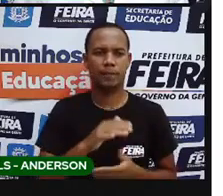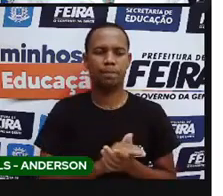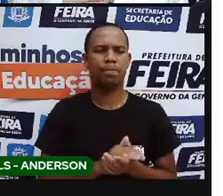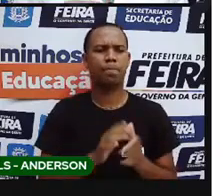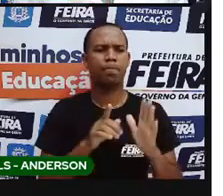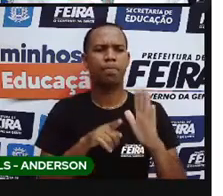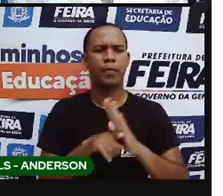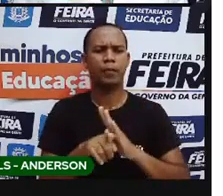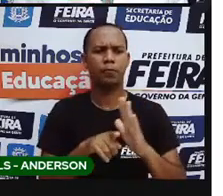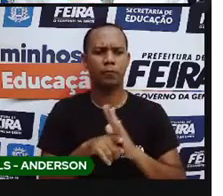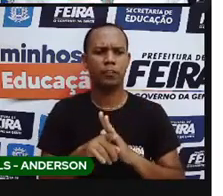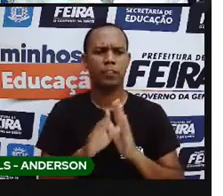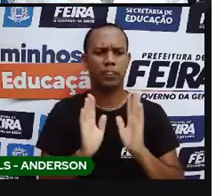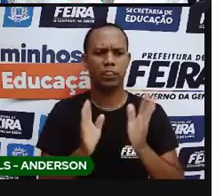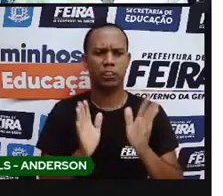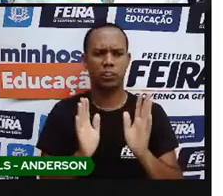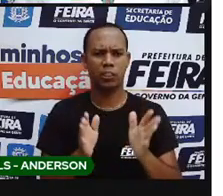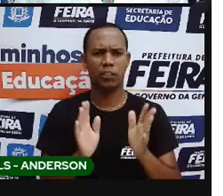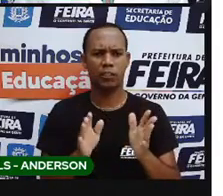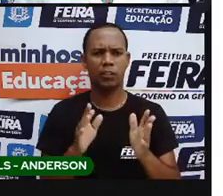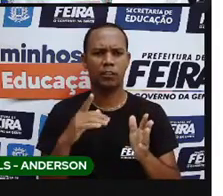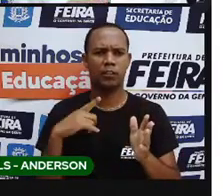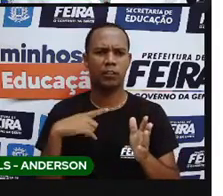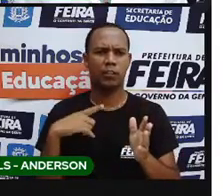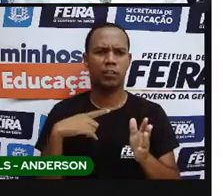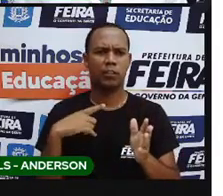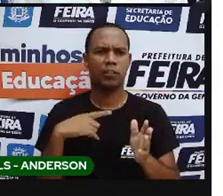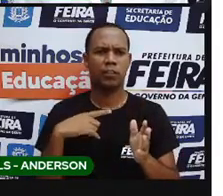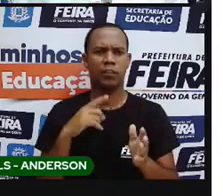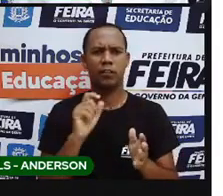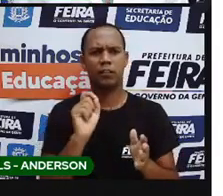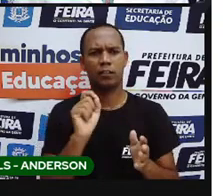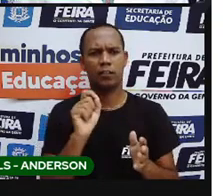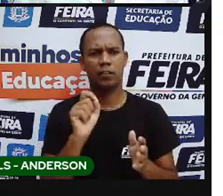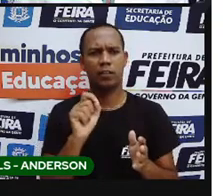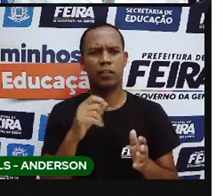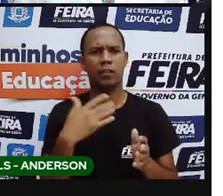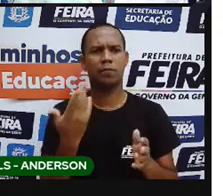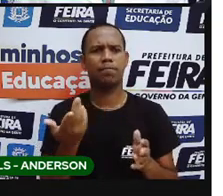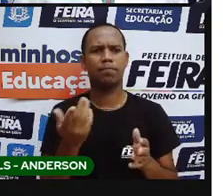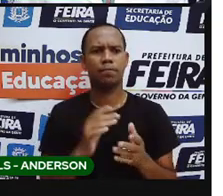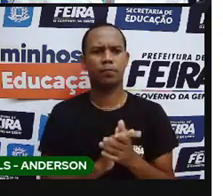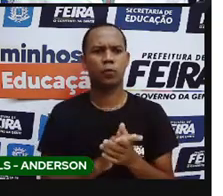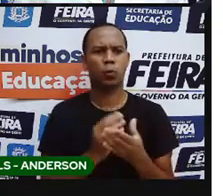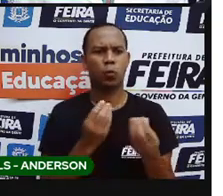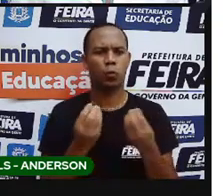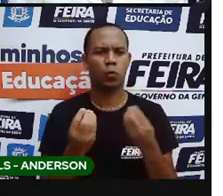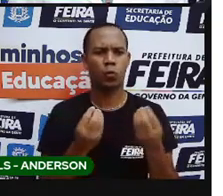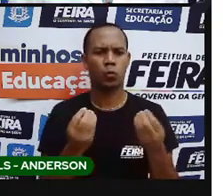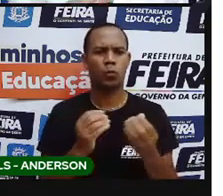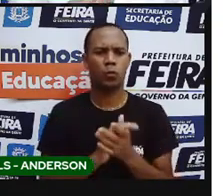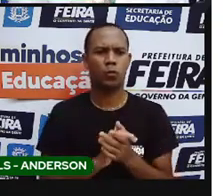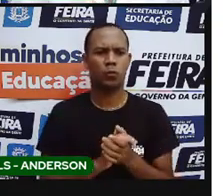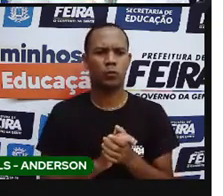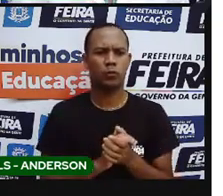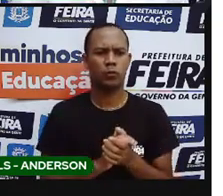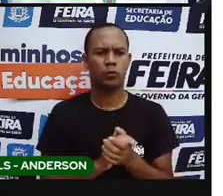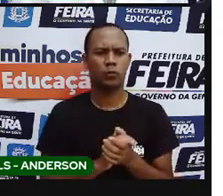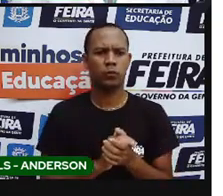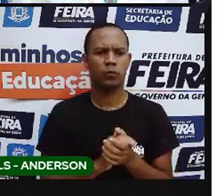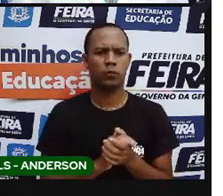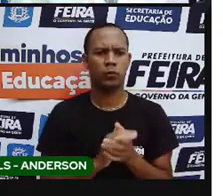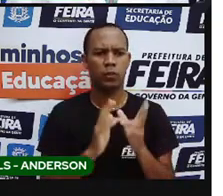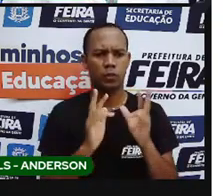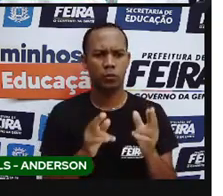para ele, se já existia alguém aqui? Quem chegou? Teria que ter feito por quê? Teria que ter agido da forma dos